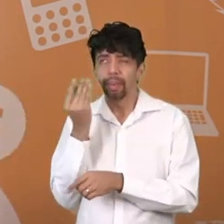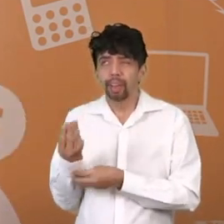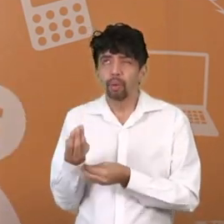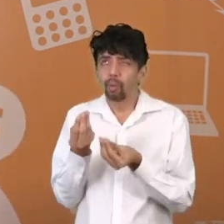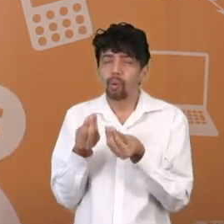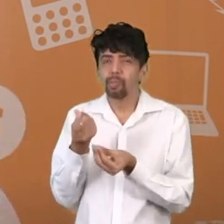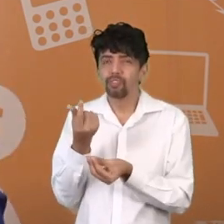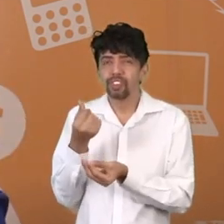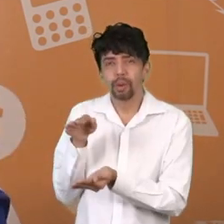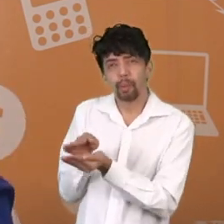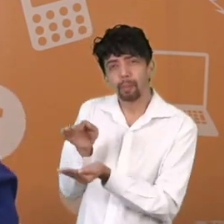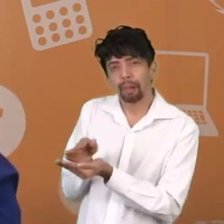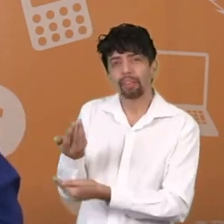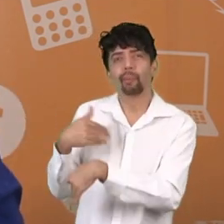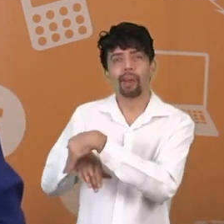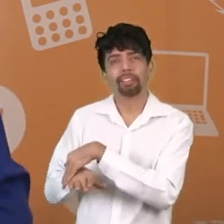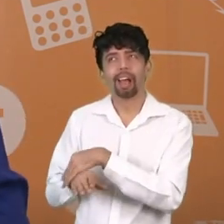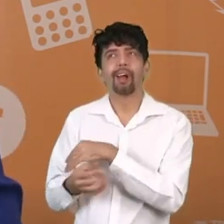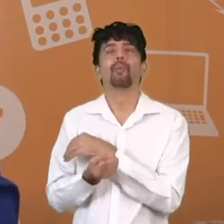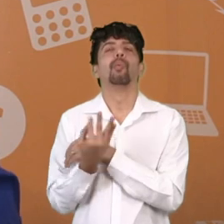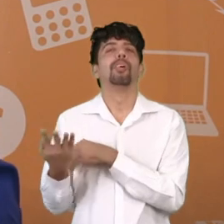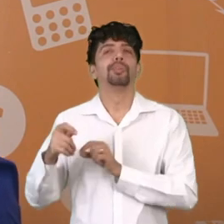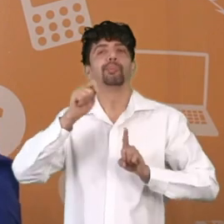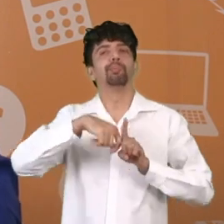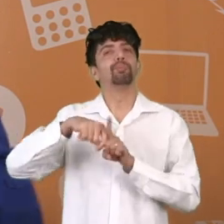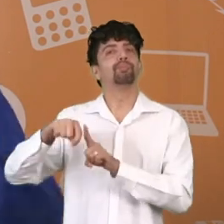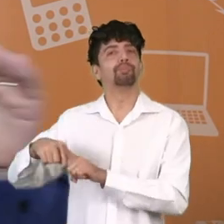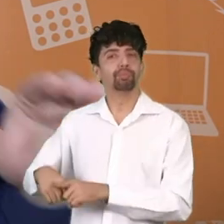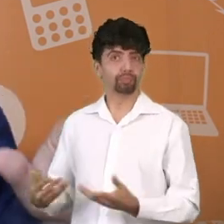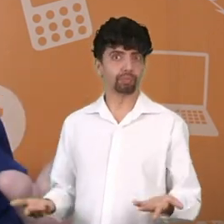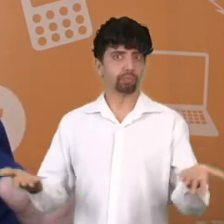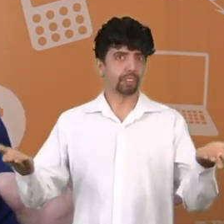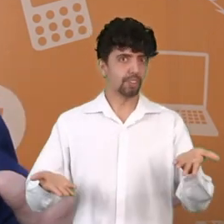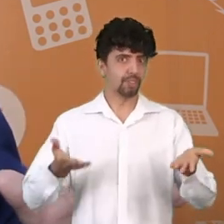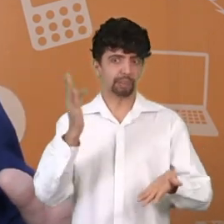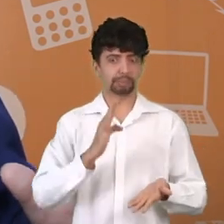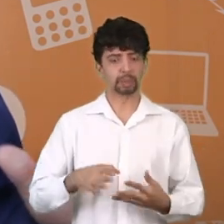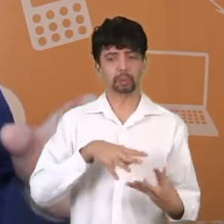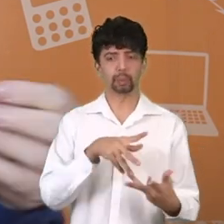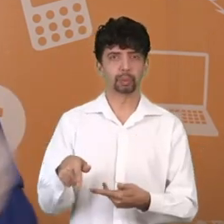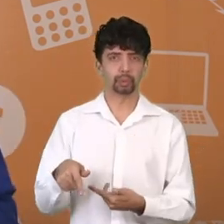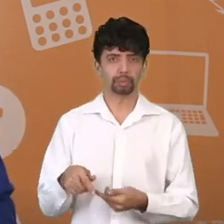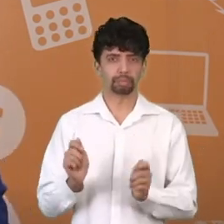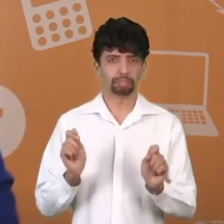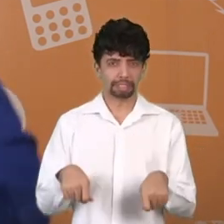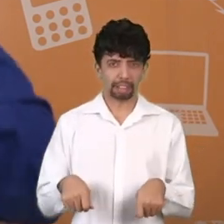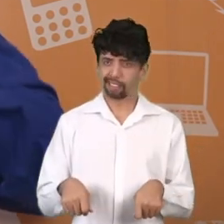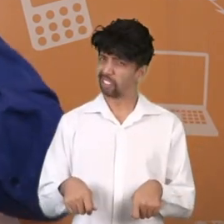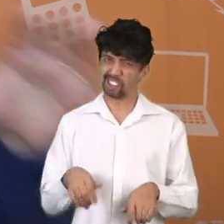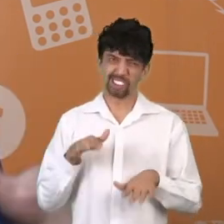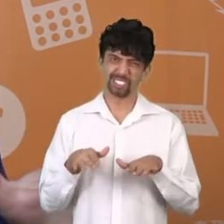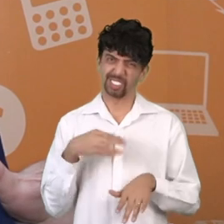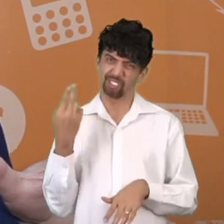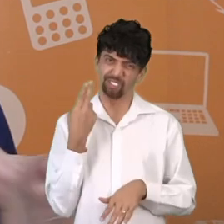guardar hoje das minhas economias, do meu ganho. Do jeito que está a situação financeira, não dá para guardar